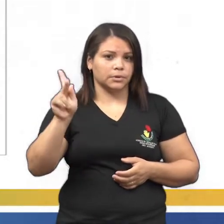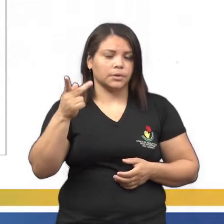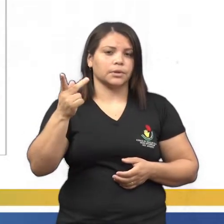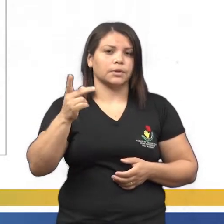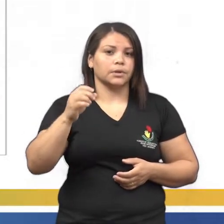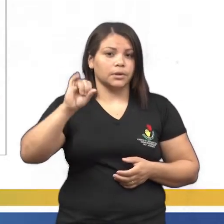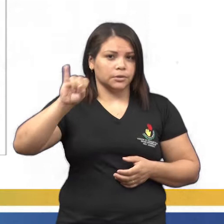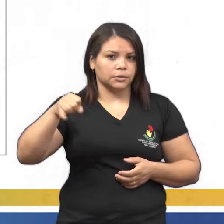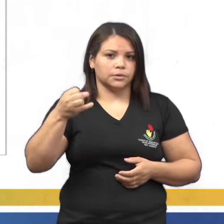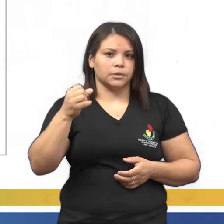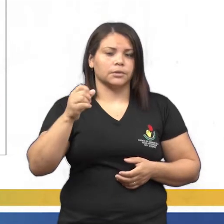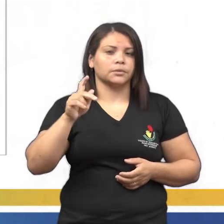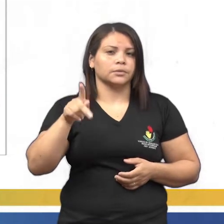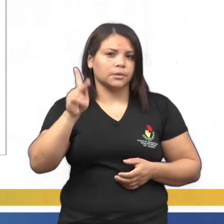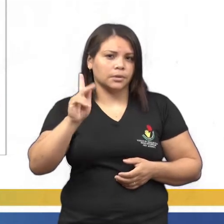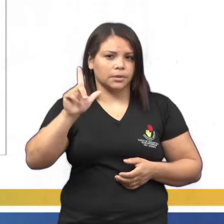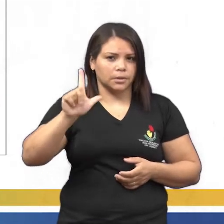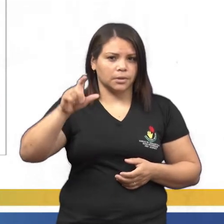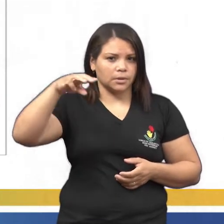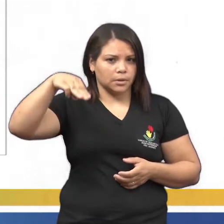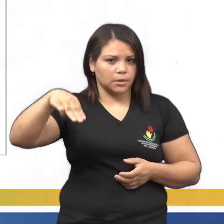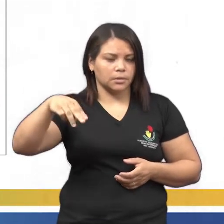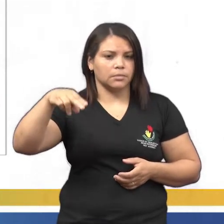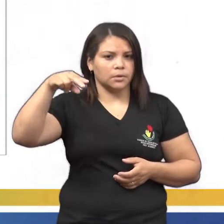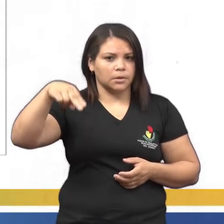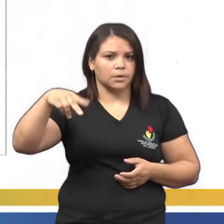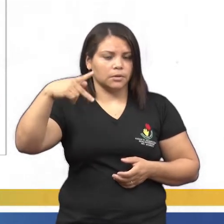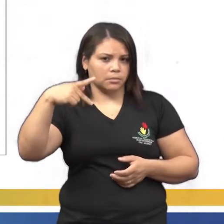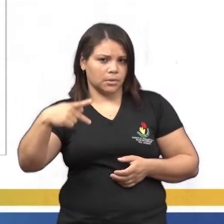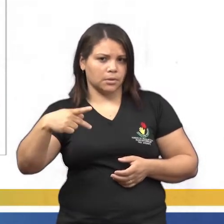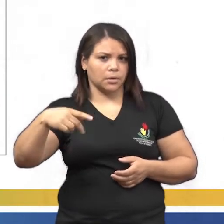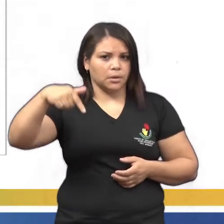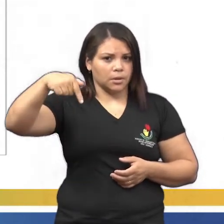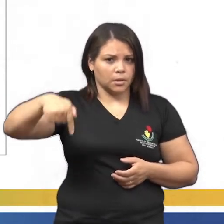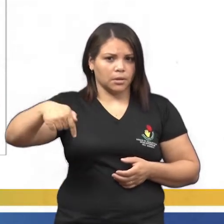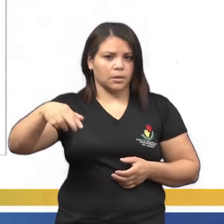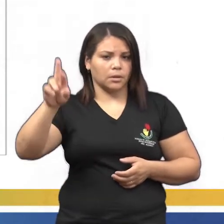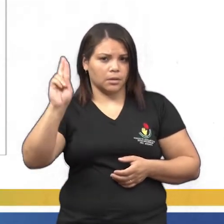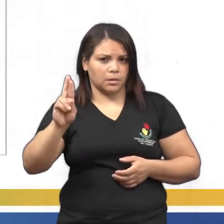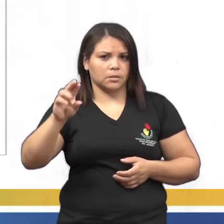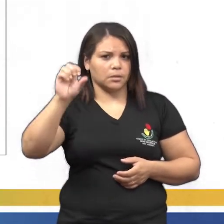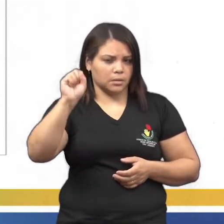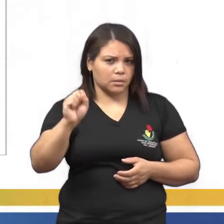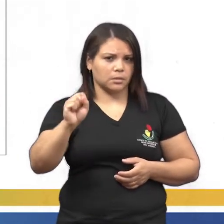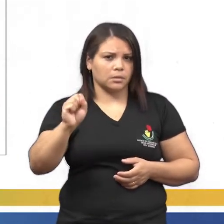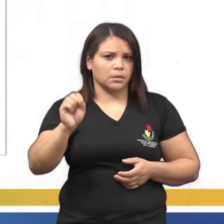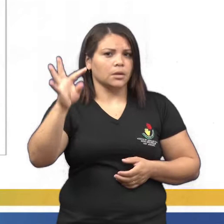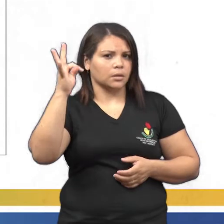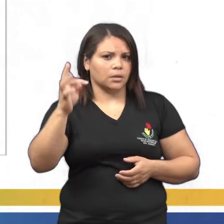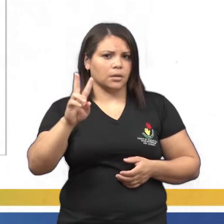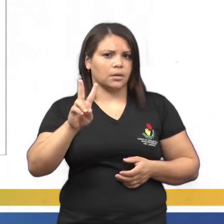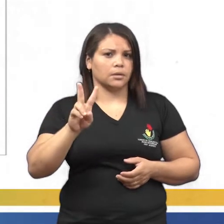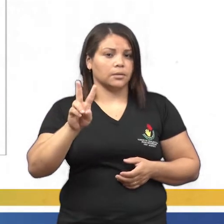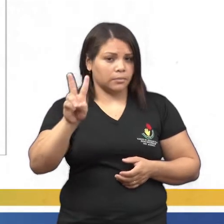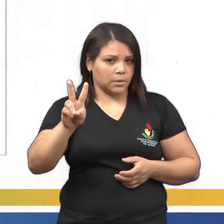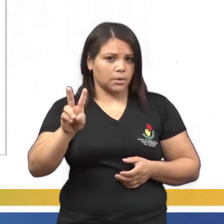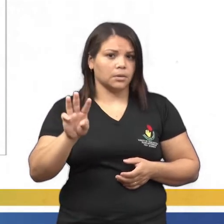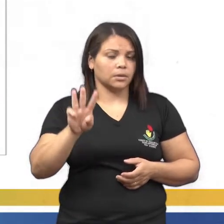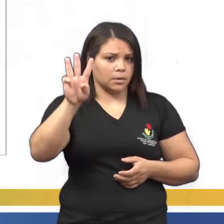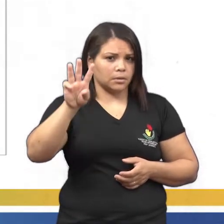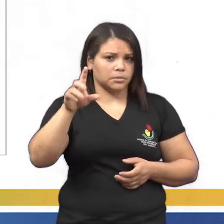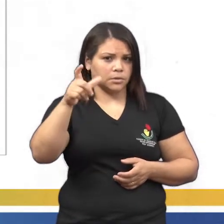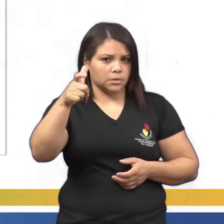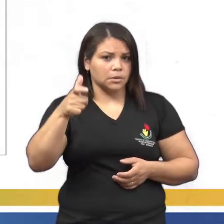J, K, L, M, N, P, Q, R, S, T, V,